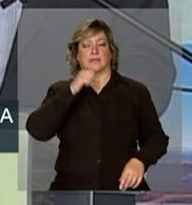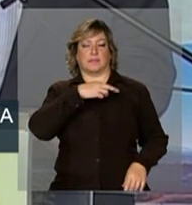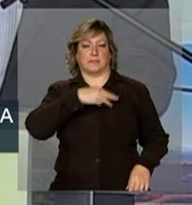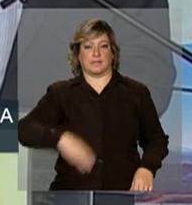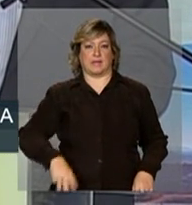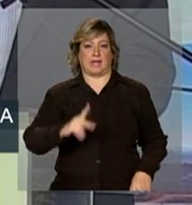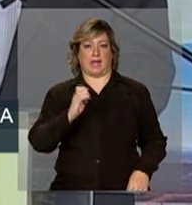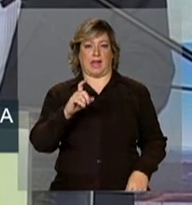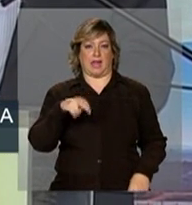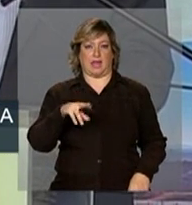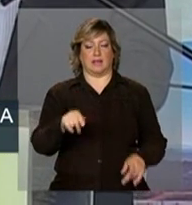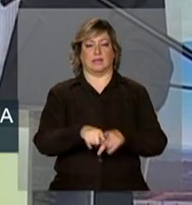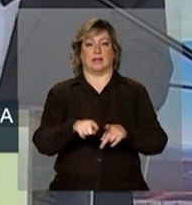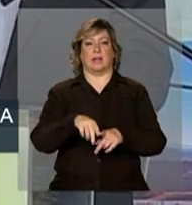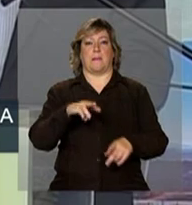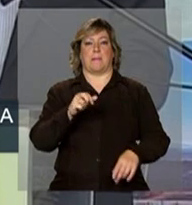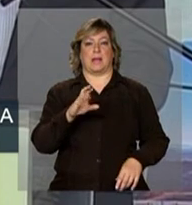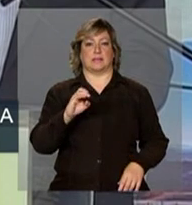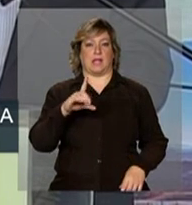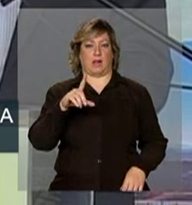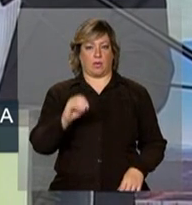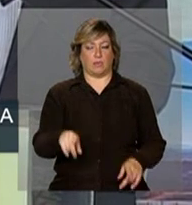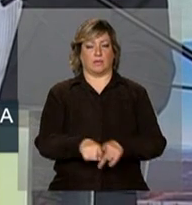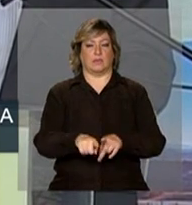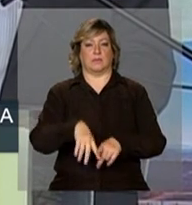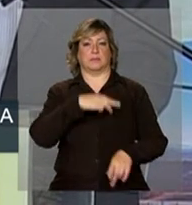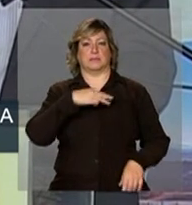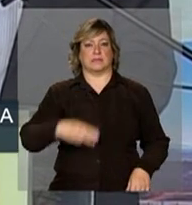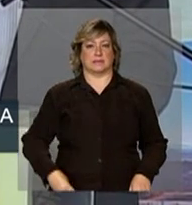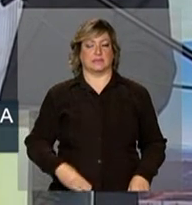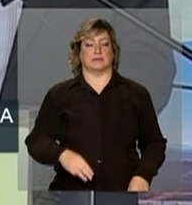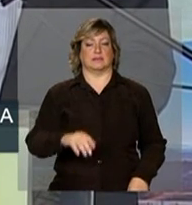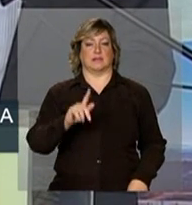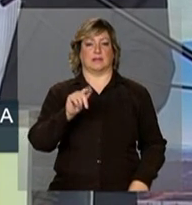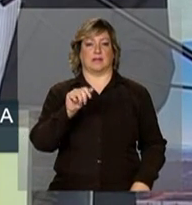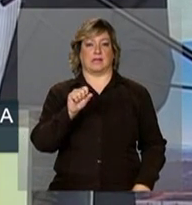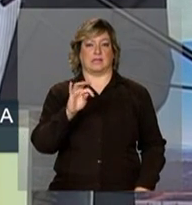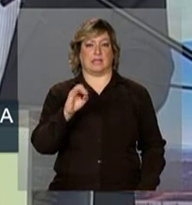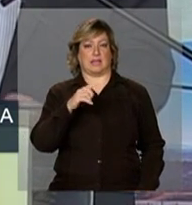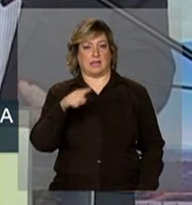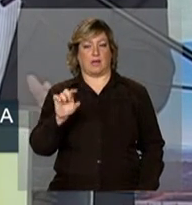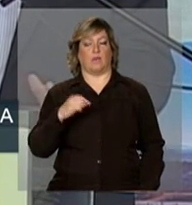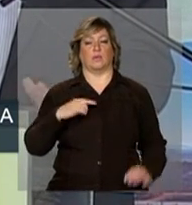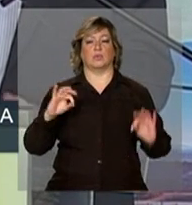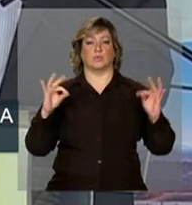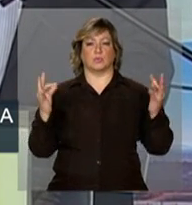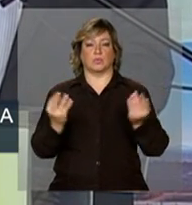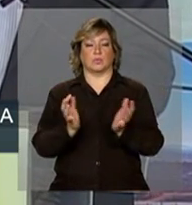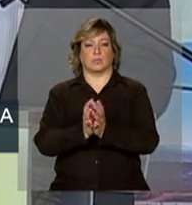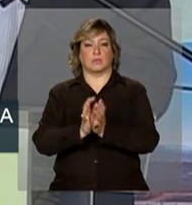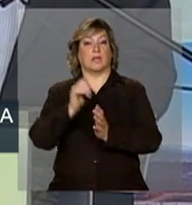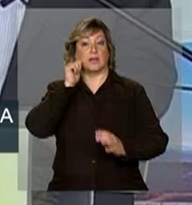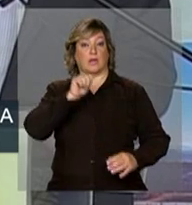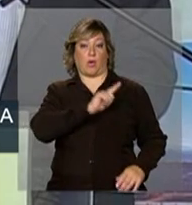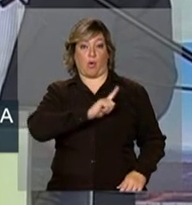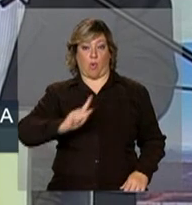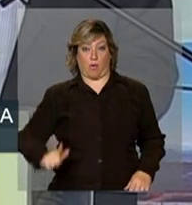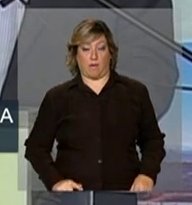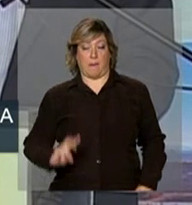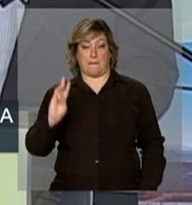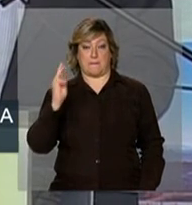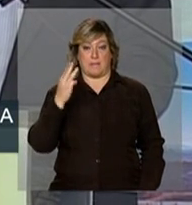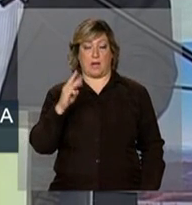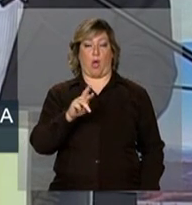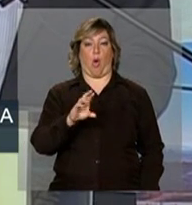Agricultura, Marcelo Crivella, ministro do Turismo, Gastão Vieira, a governadora do Maranhão, senhora Rosiana